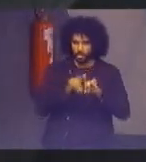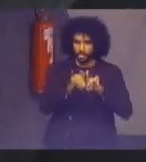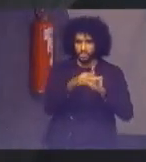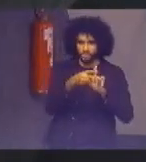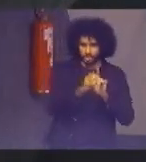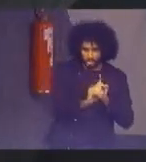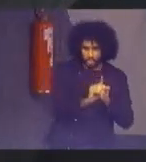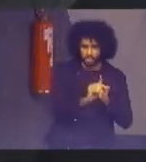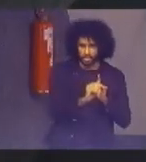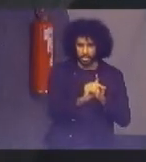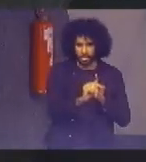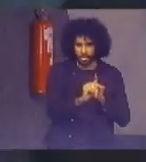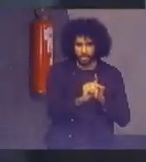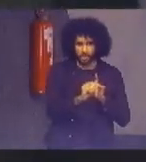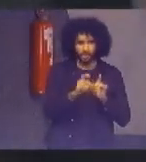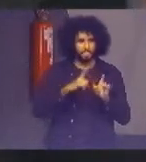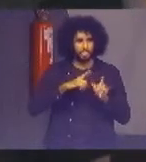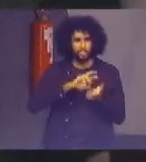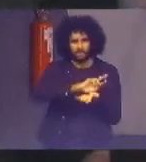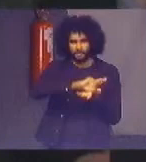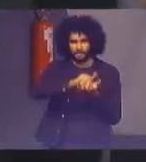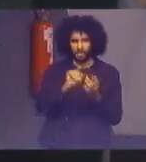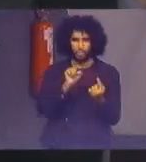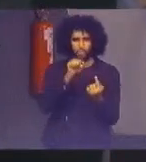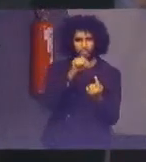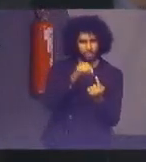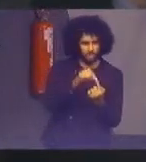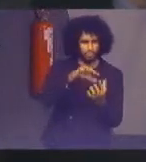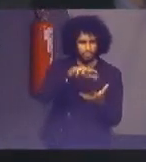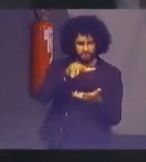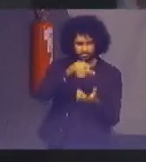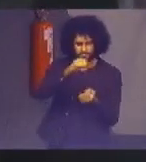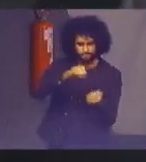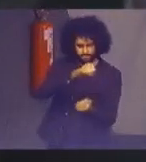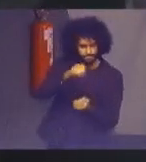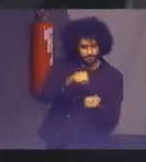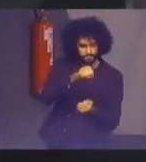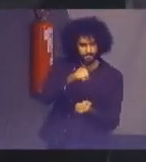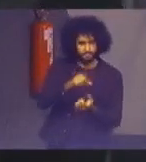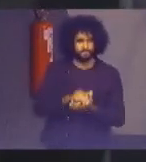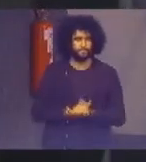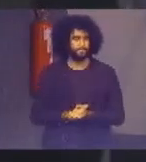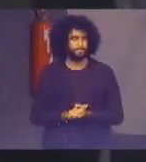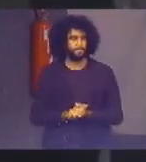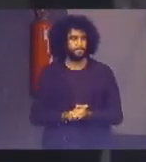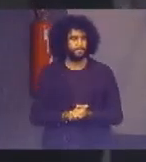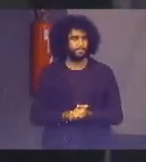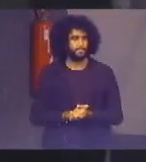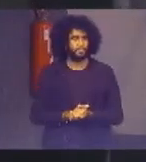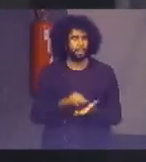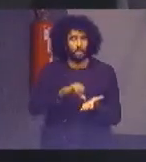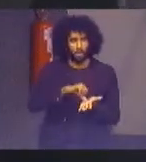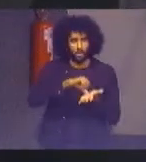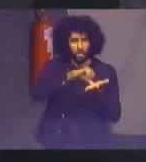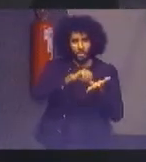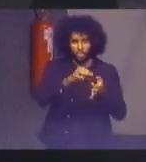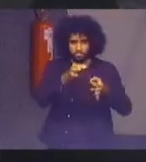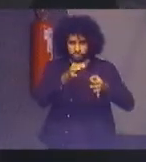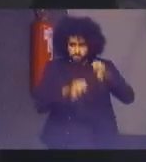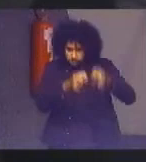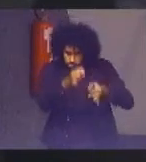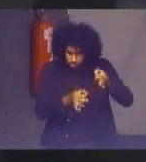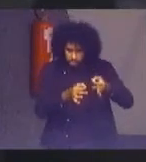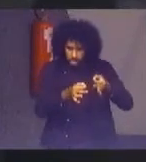objetivos do desenvolvimento sustentável. Como órgão da justiça, o STJ desempenha